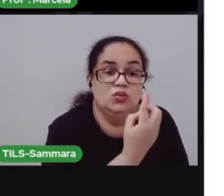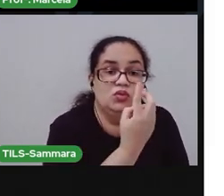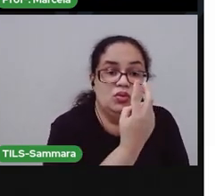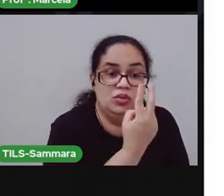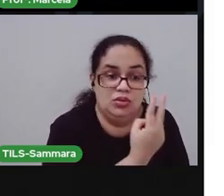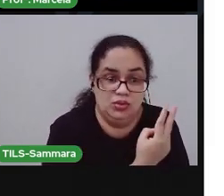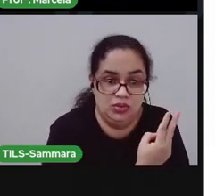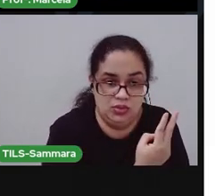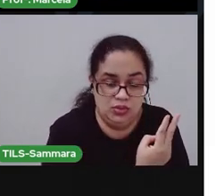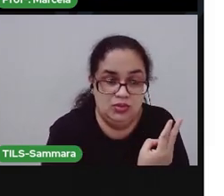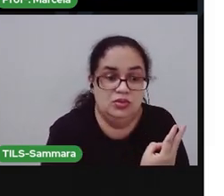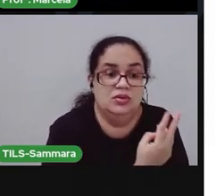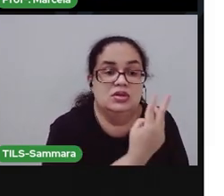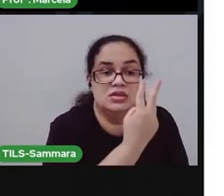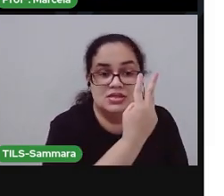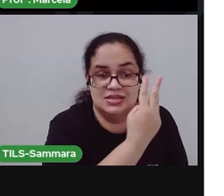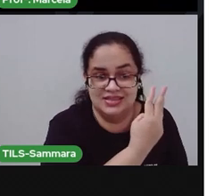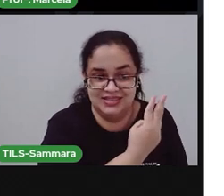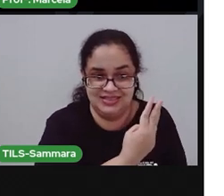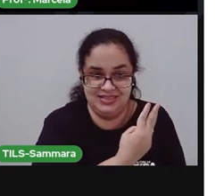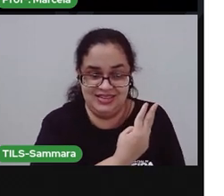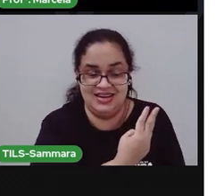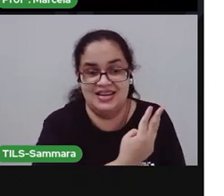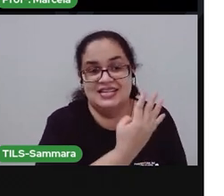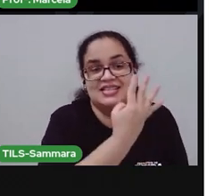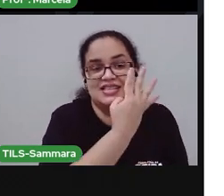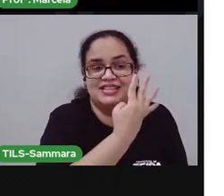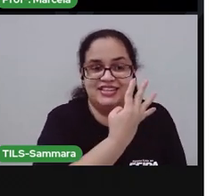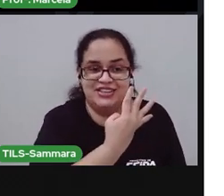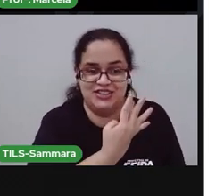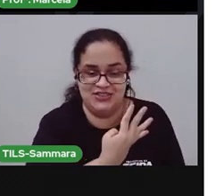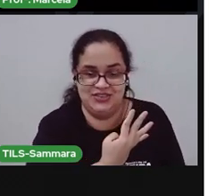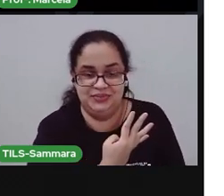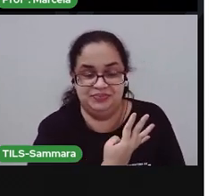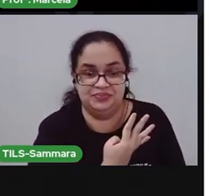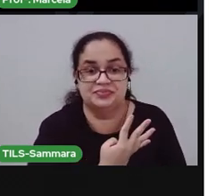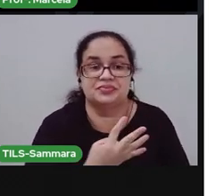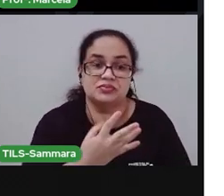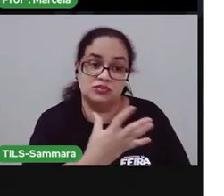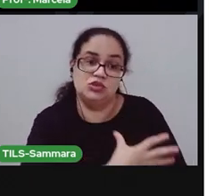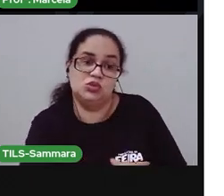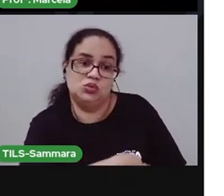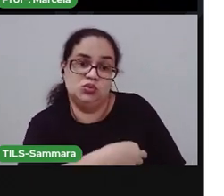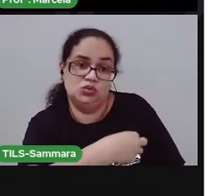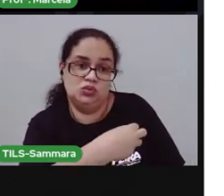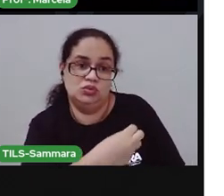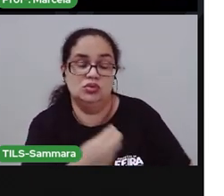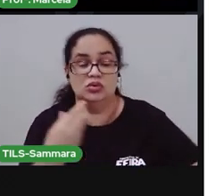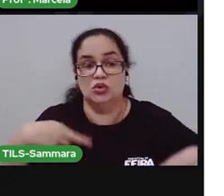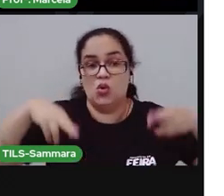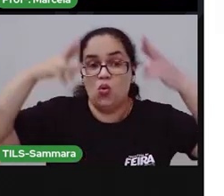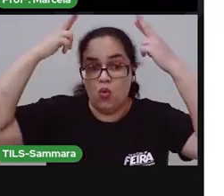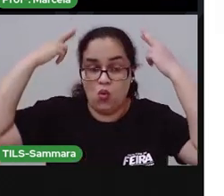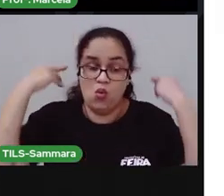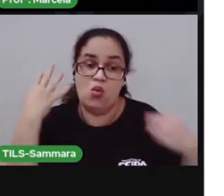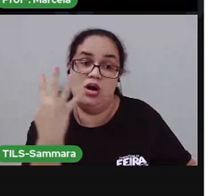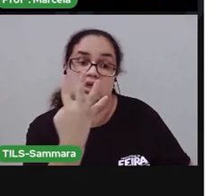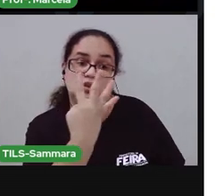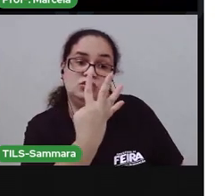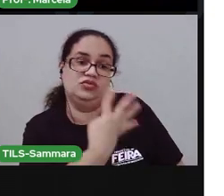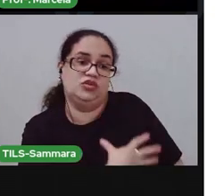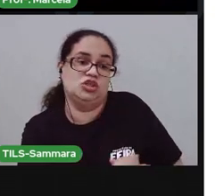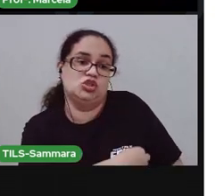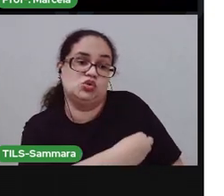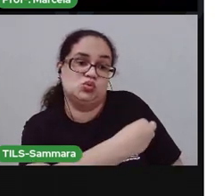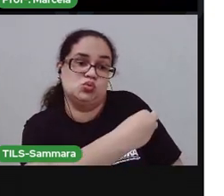Um... Dois... Três... Quatro... Então a Ana tem quatro